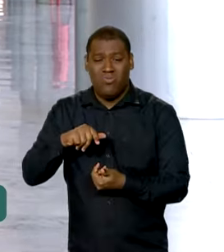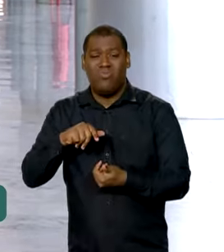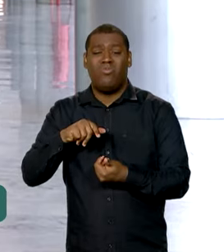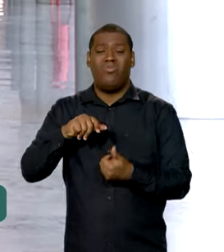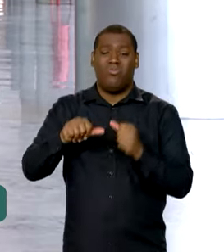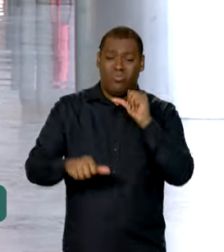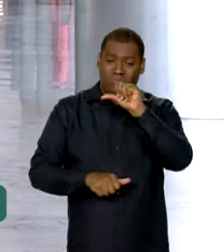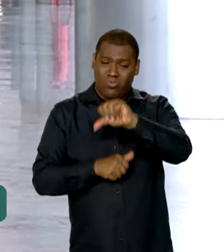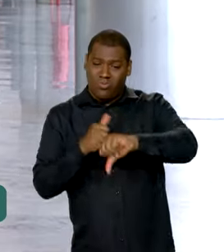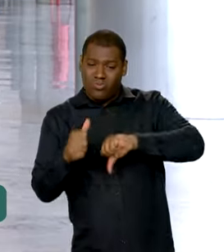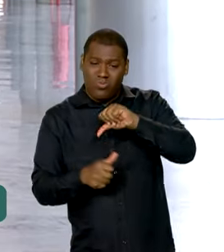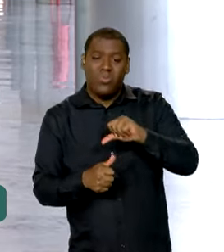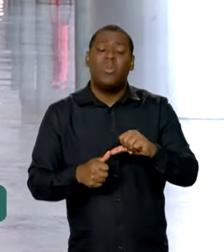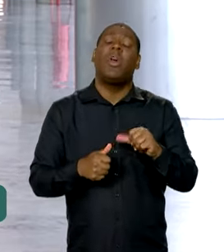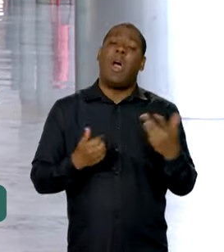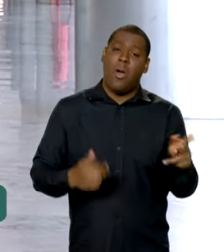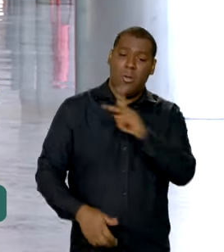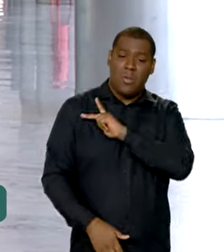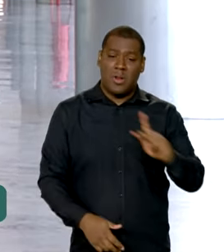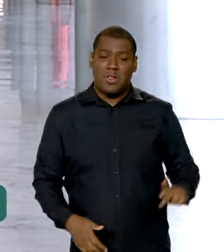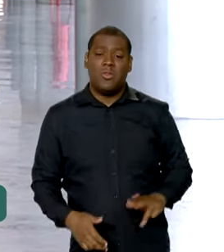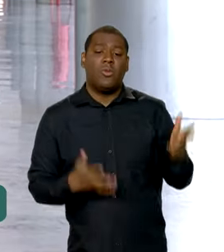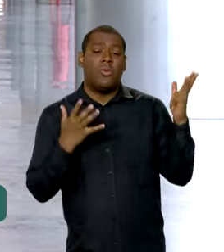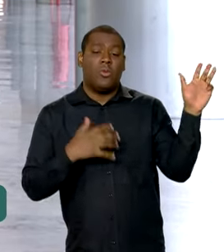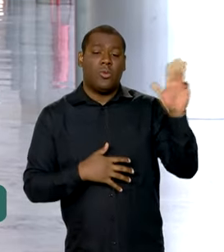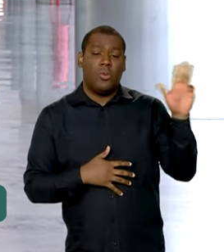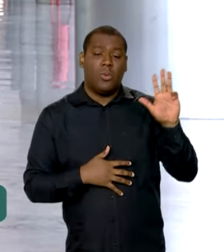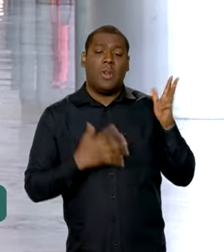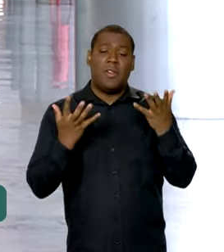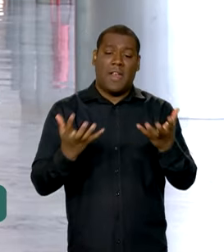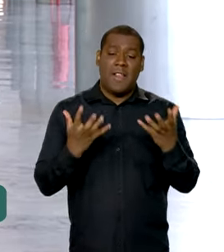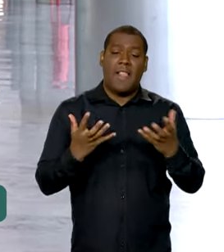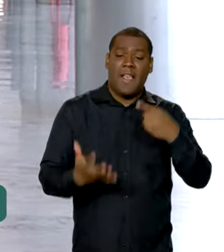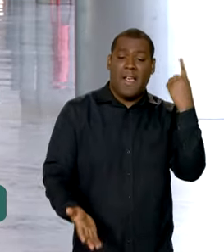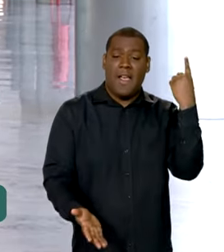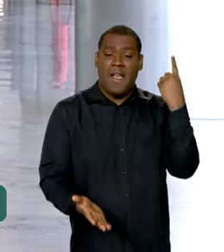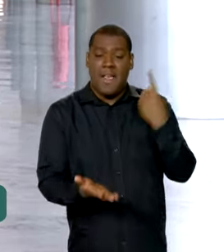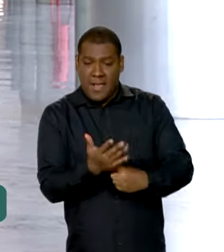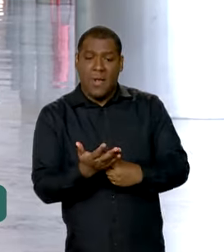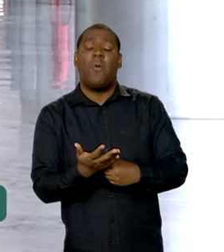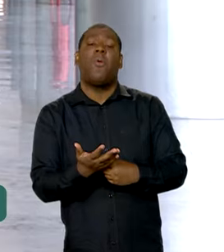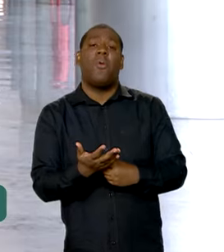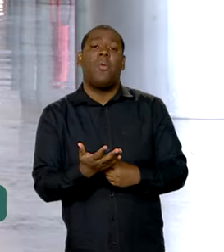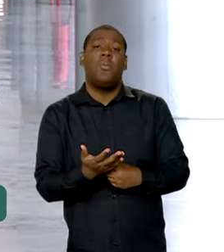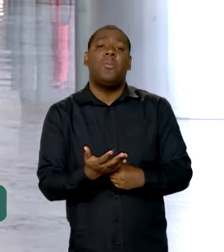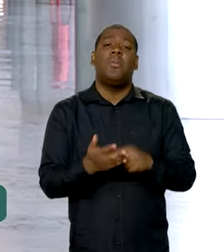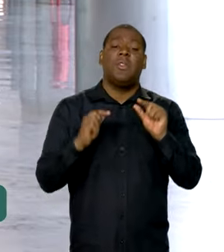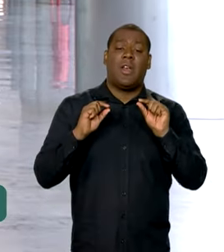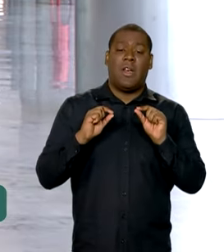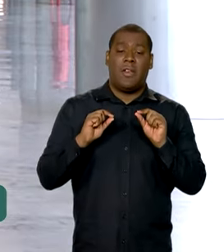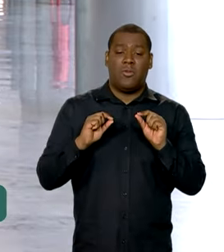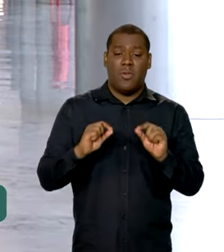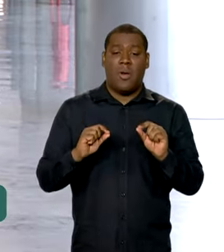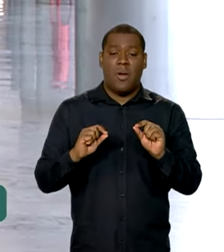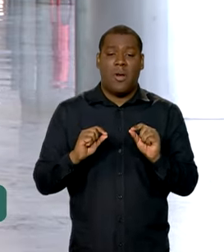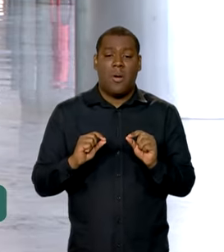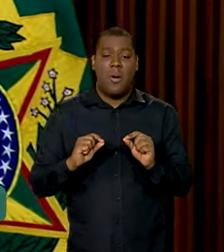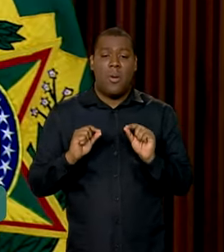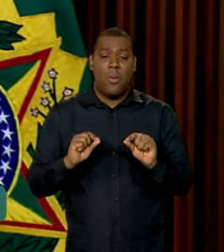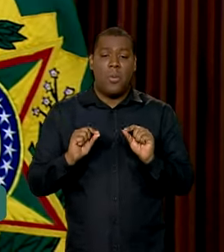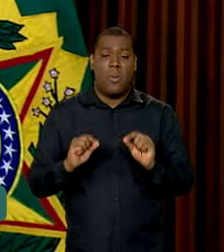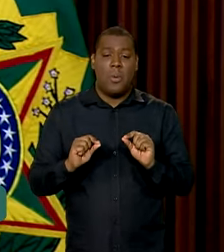e que é compromisso de todos não deixar o planeta Terra ter um aquecimento acima de um grau e meio. Acompanhe.